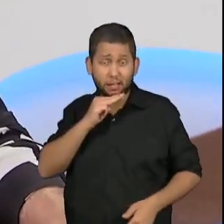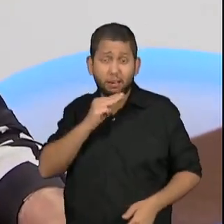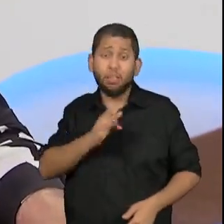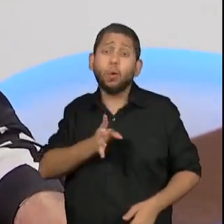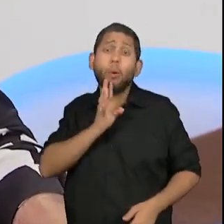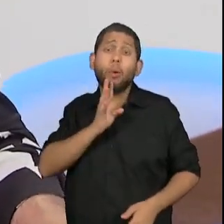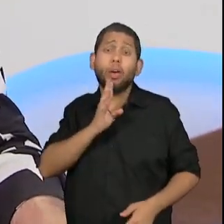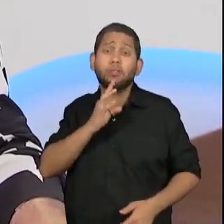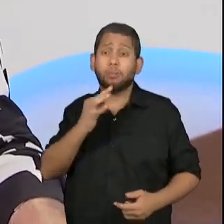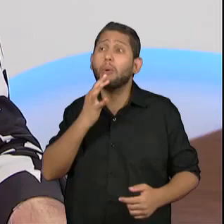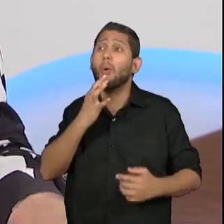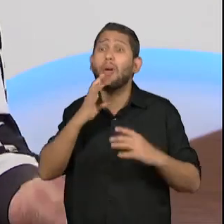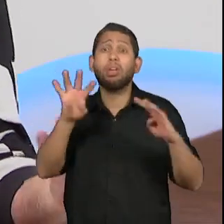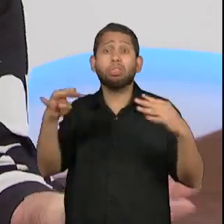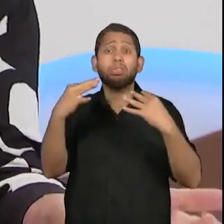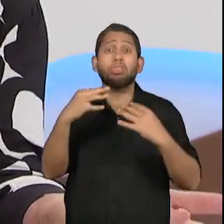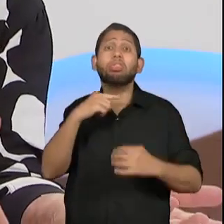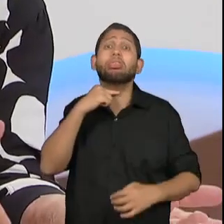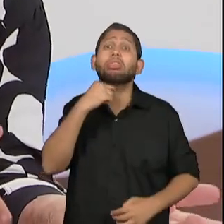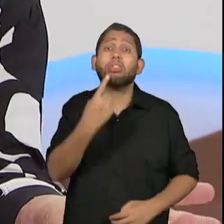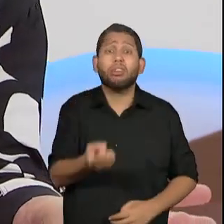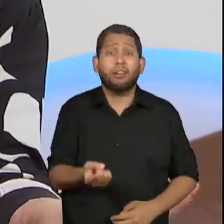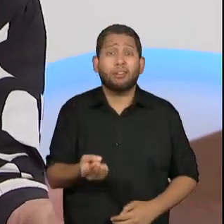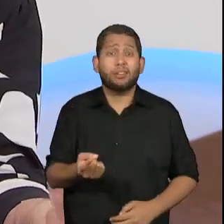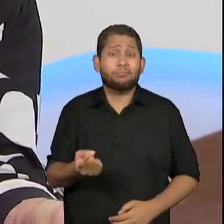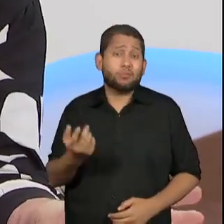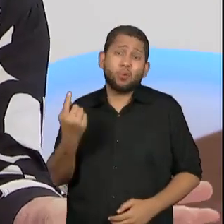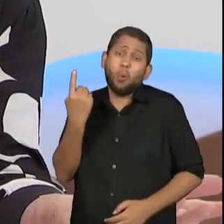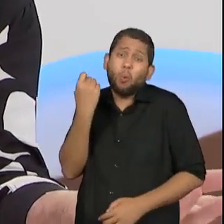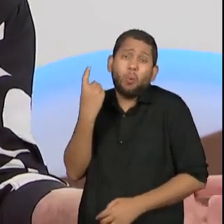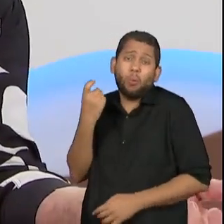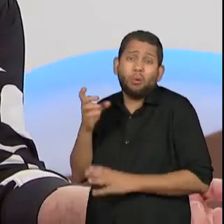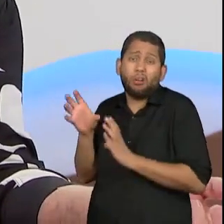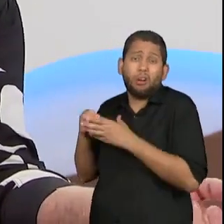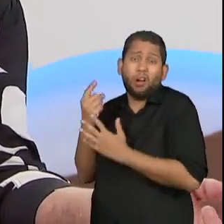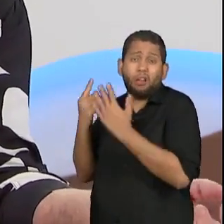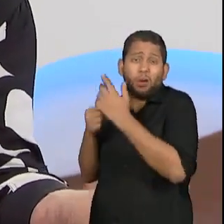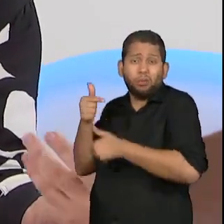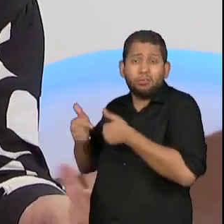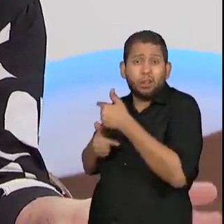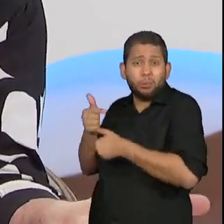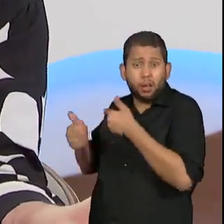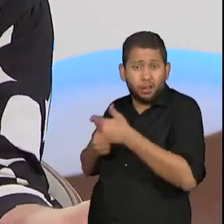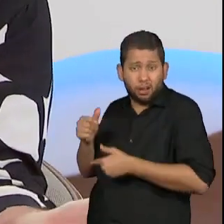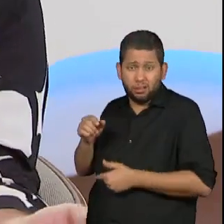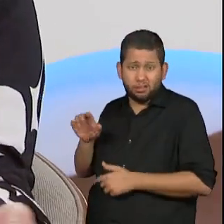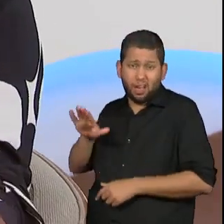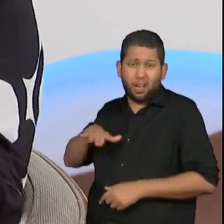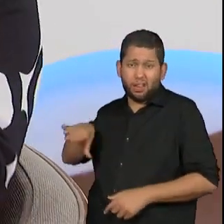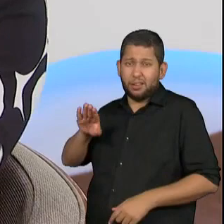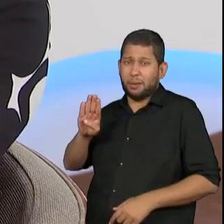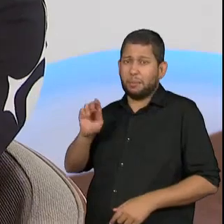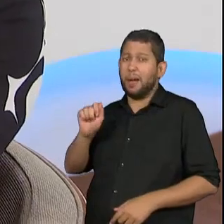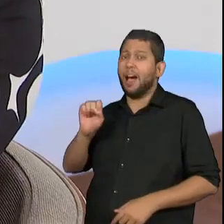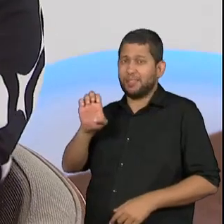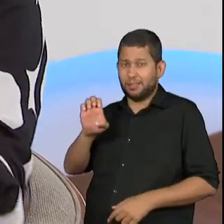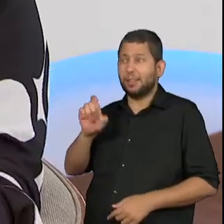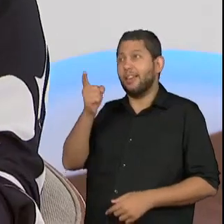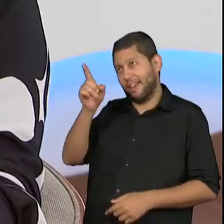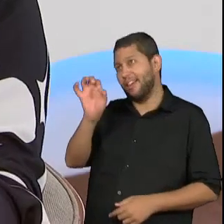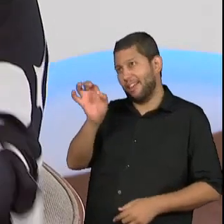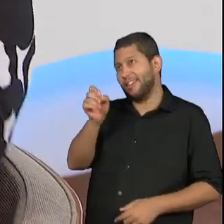sem... eu tinha um carnaval no grupo de acesso, que seria o grupo de base, né? Caprichosa. Jogava na